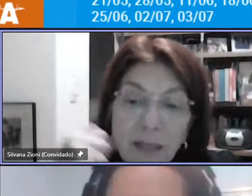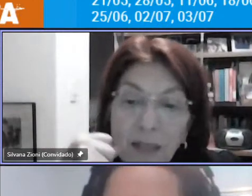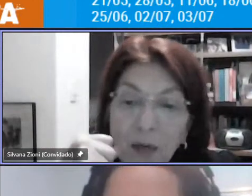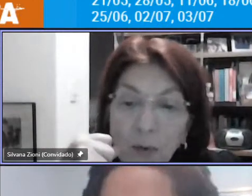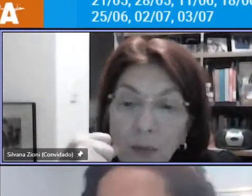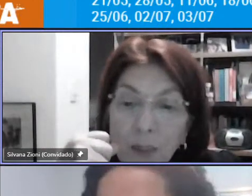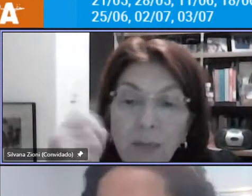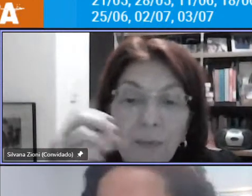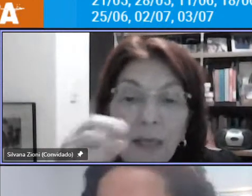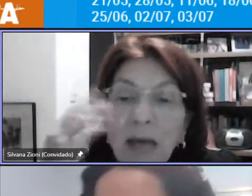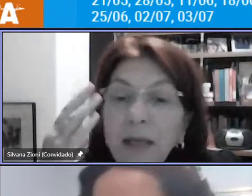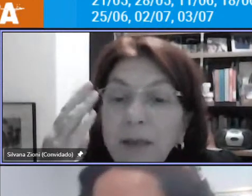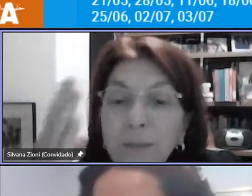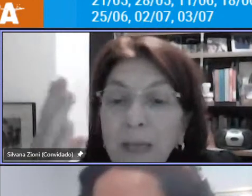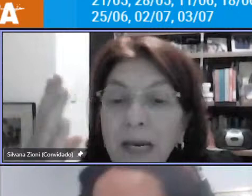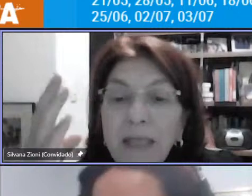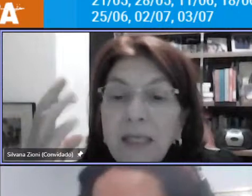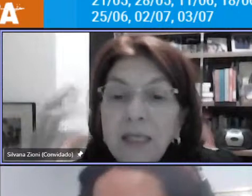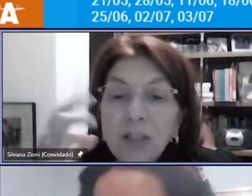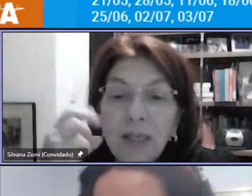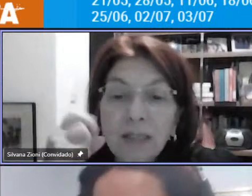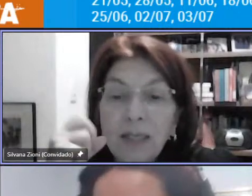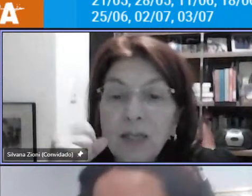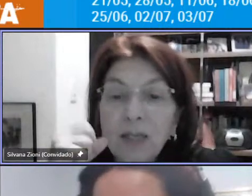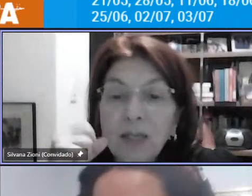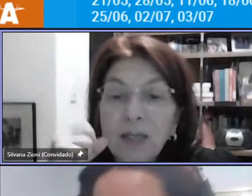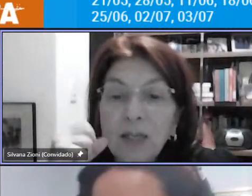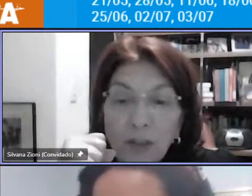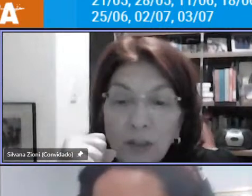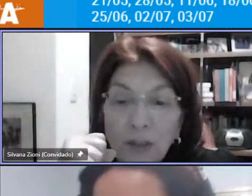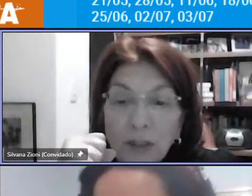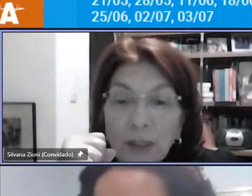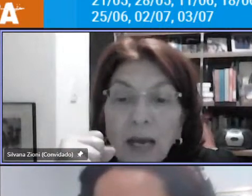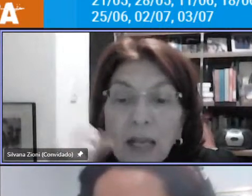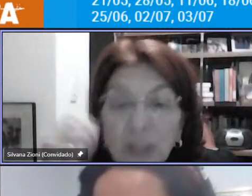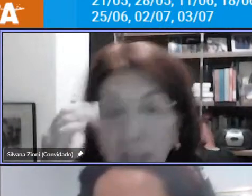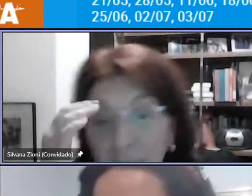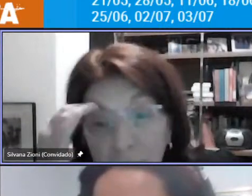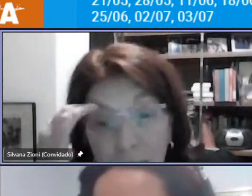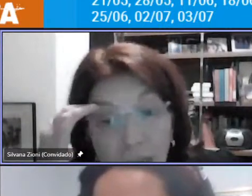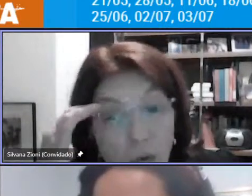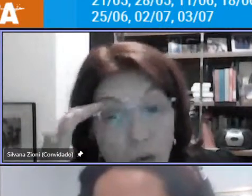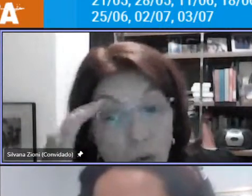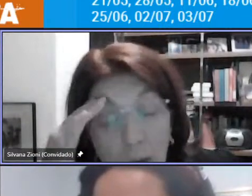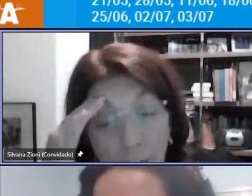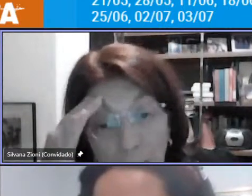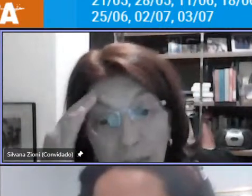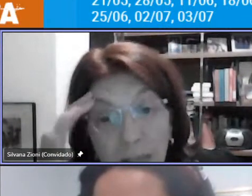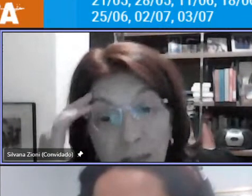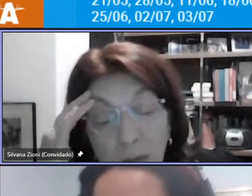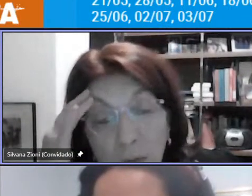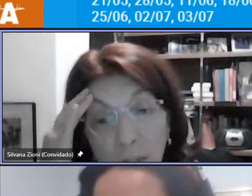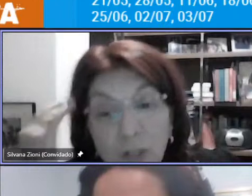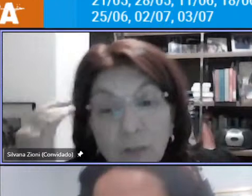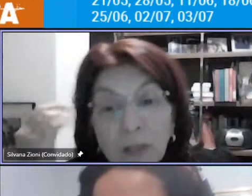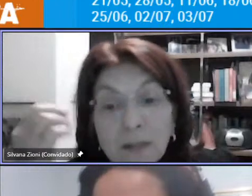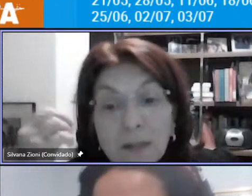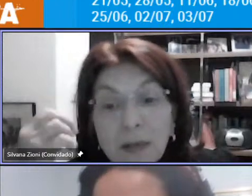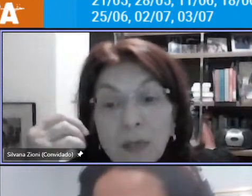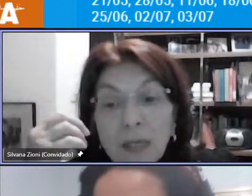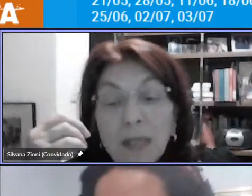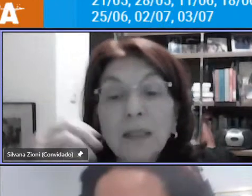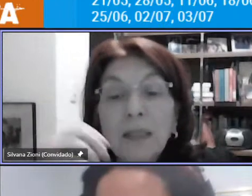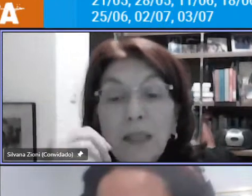concentração pela linha de desejo predominante a gente tem hoje uma urbanização de